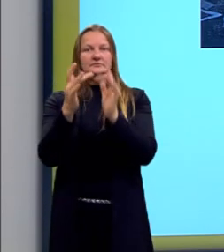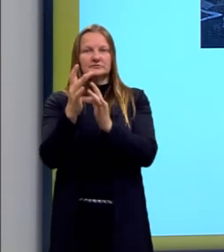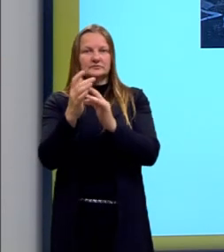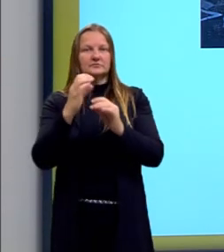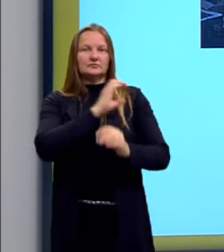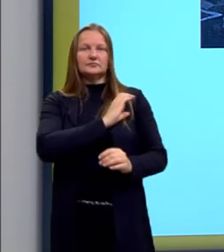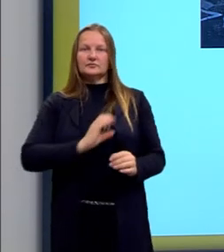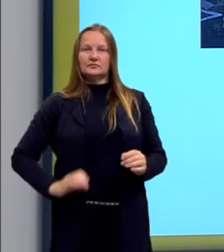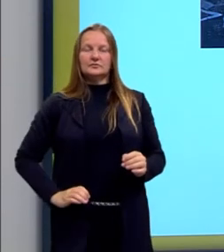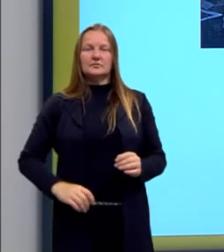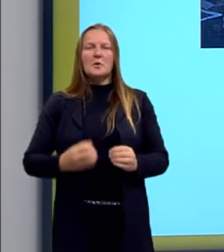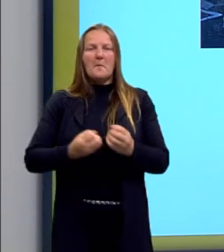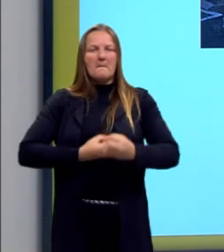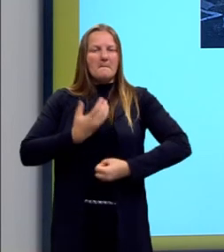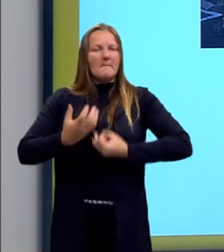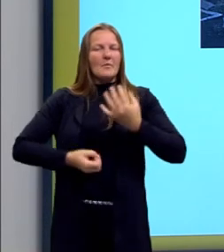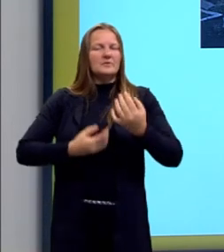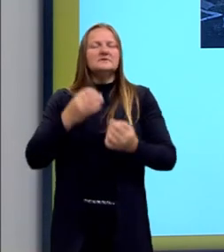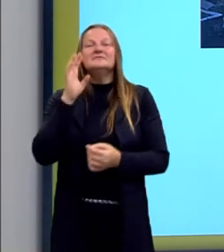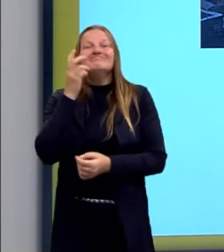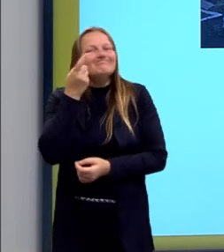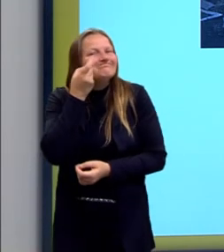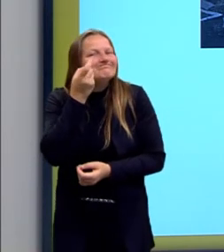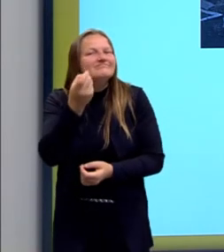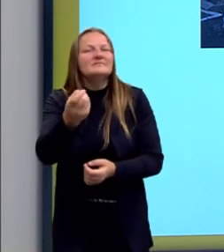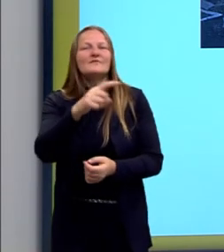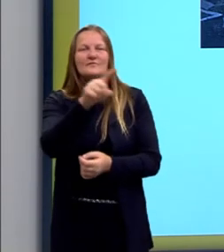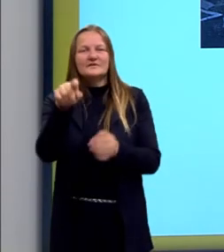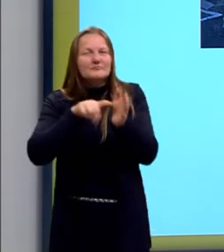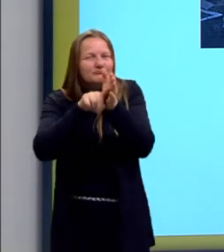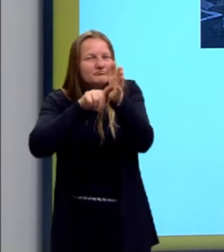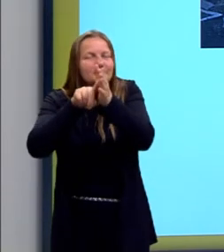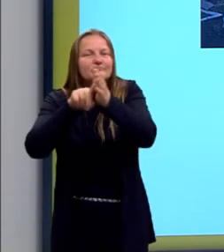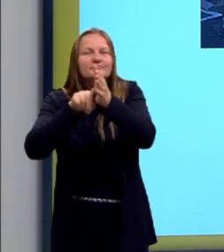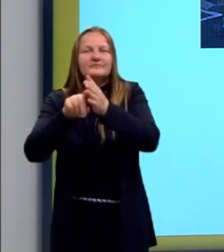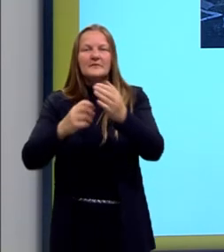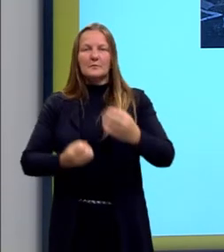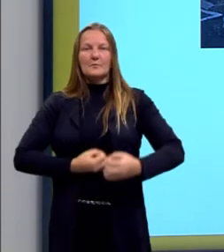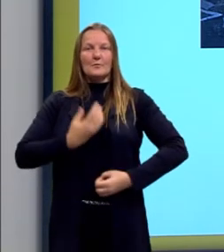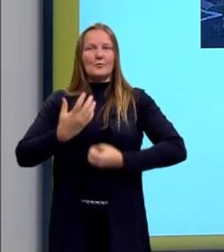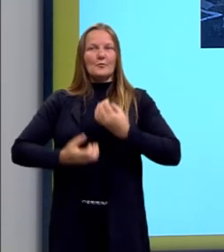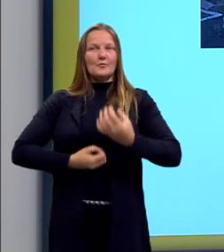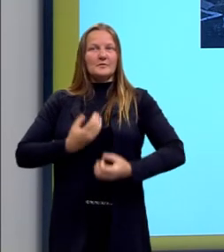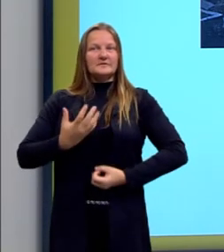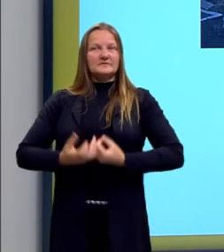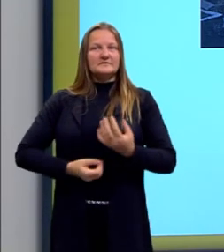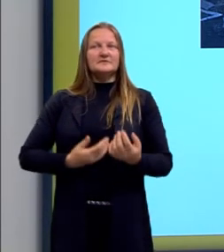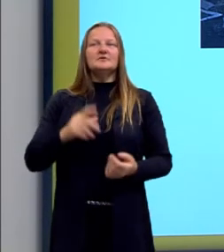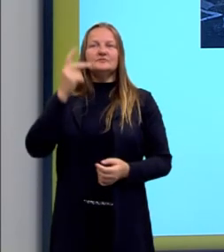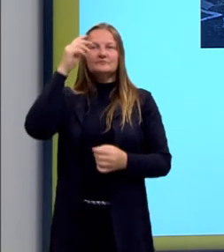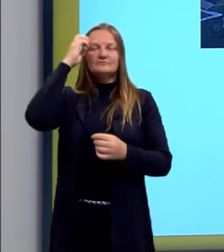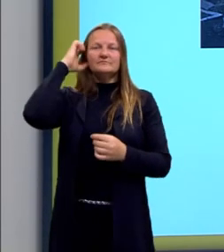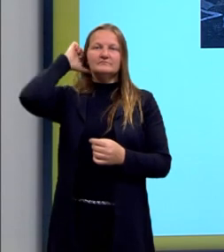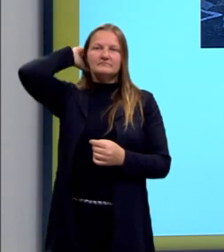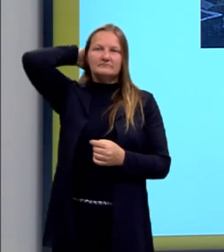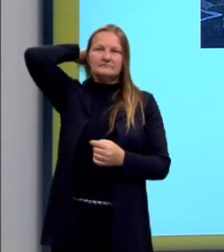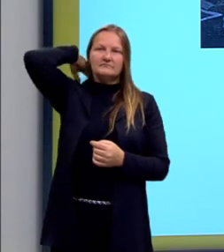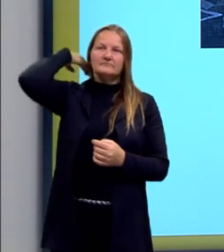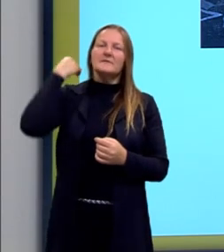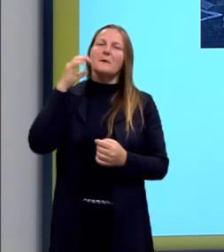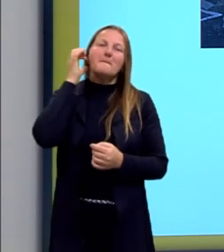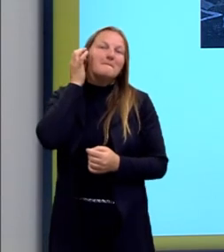muito interessantes dela. Também sugiro que vocês procurem quem gosta de poesia, quem se interessa por história. Ela tem poesias